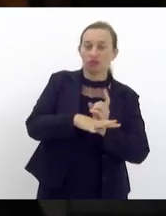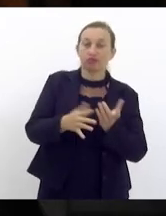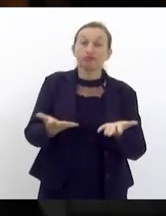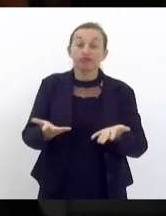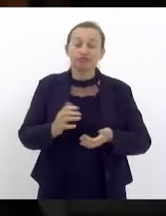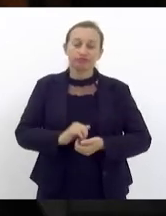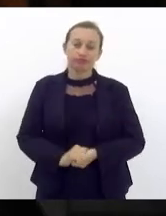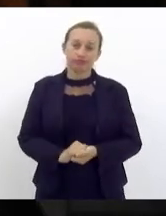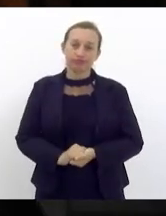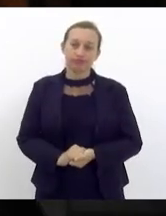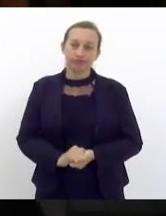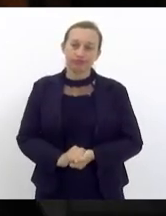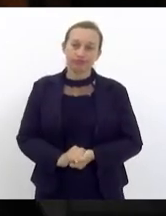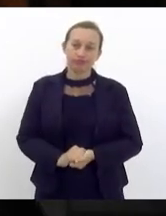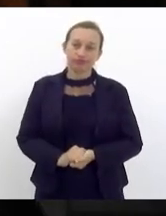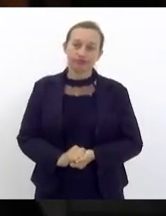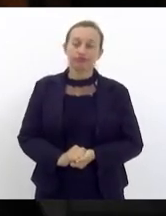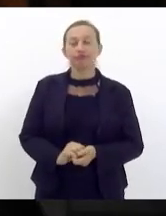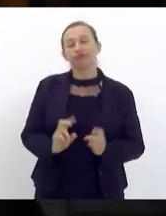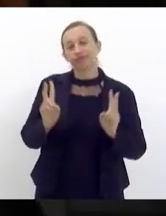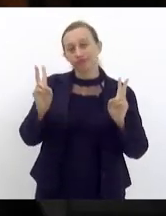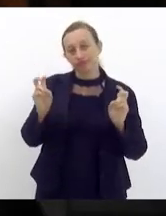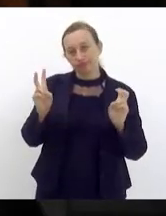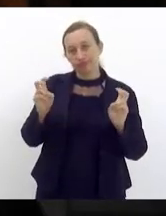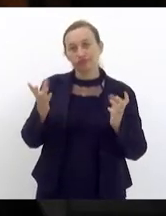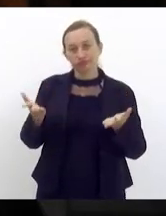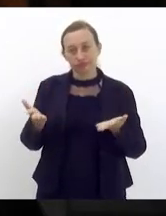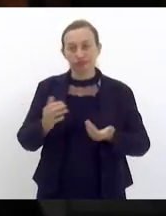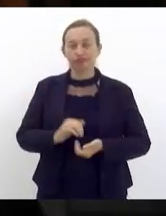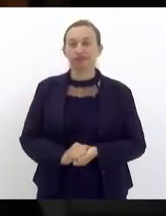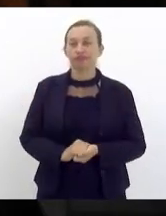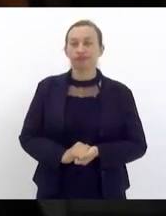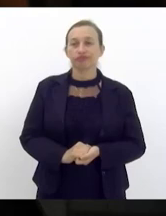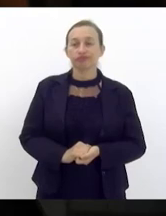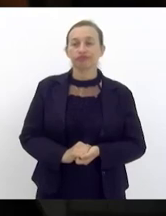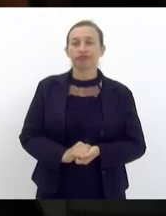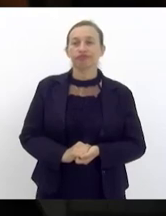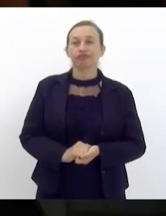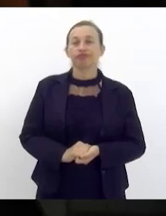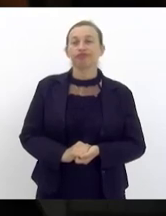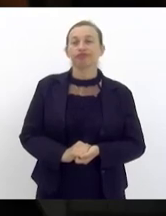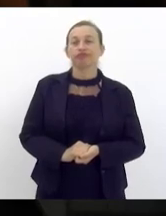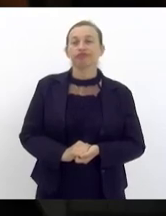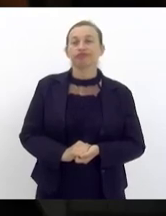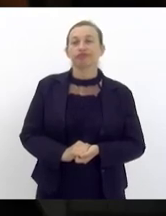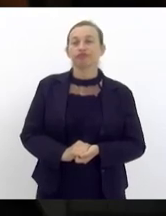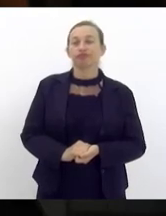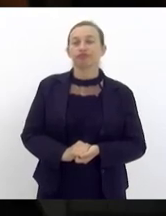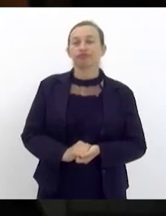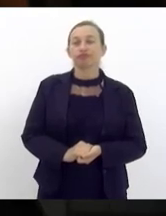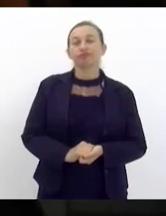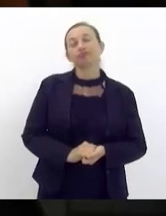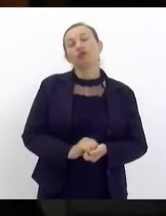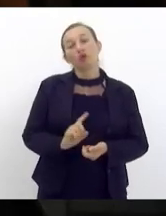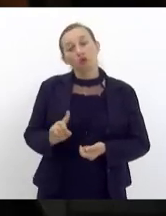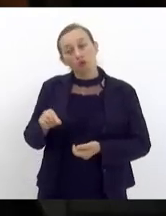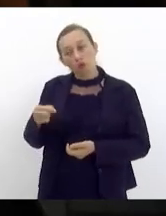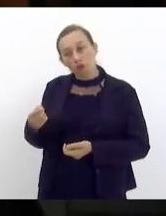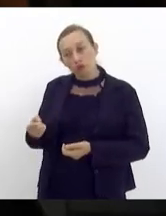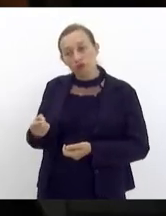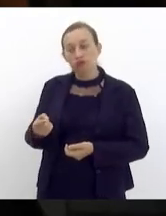então essa é uma das questões extremamente preocupantes mas há uma questão